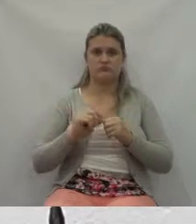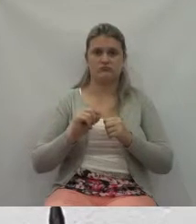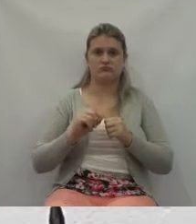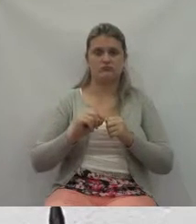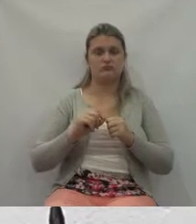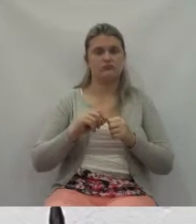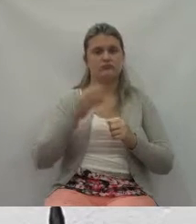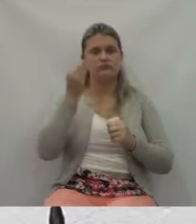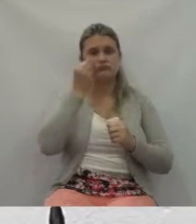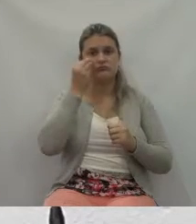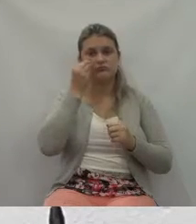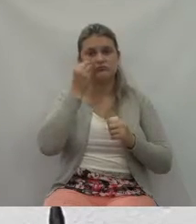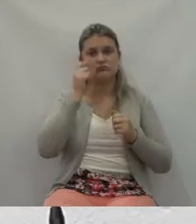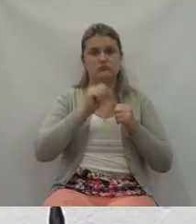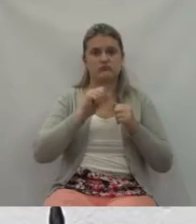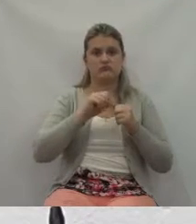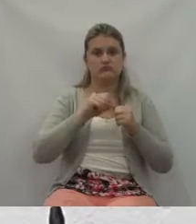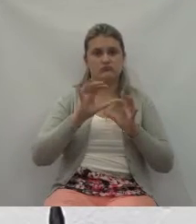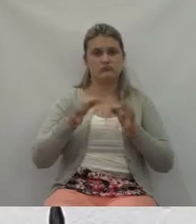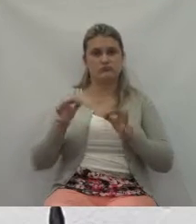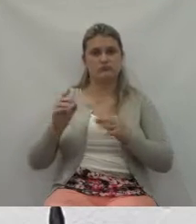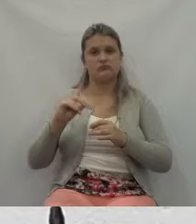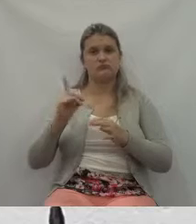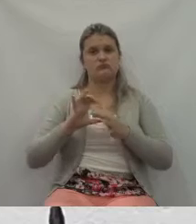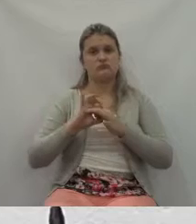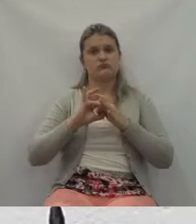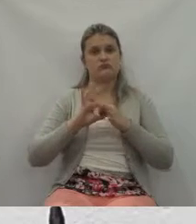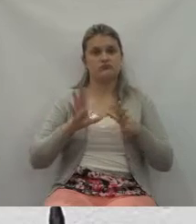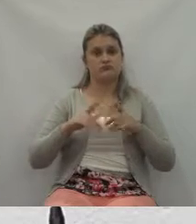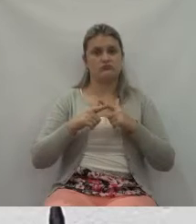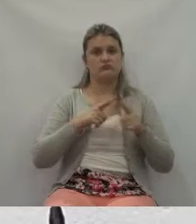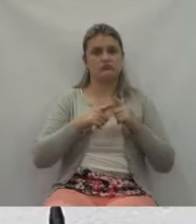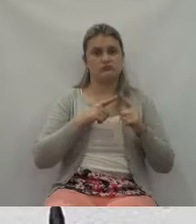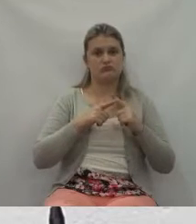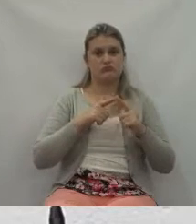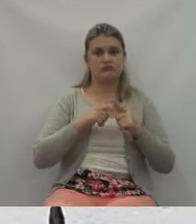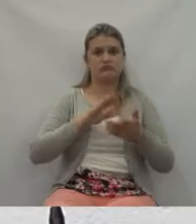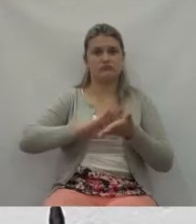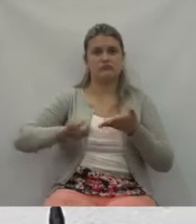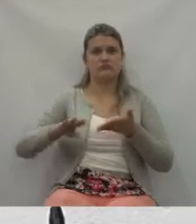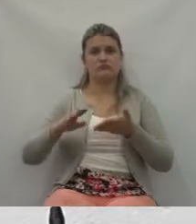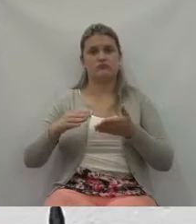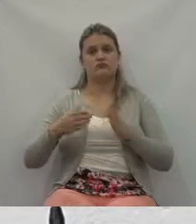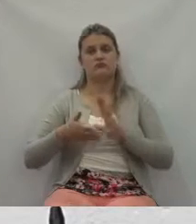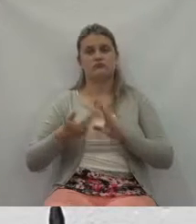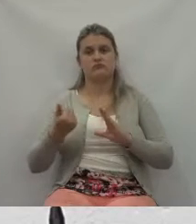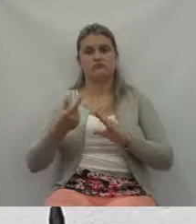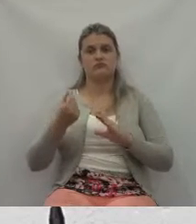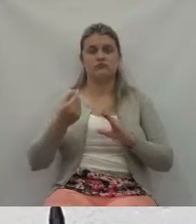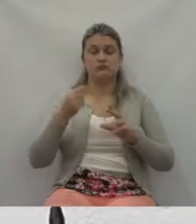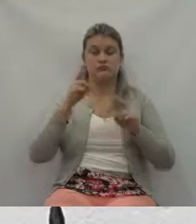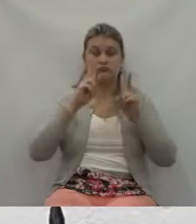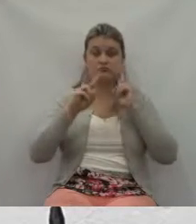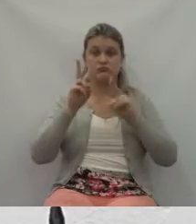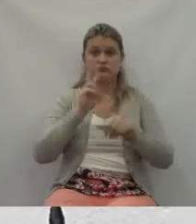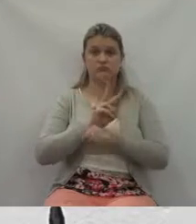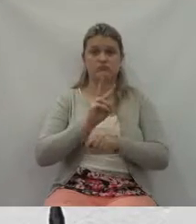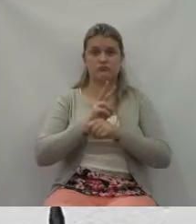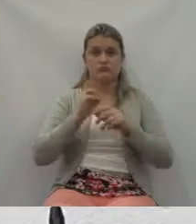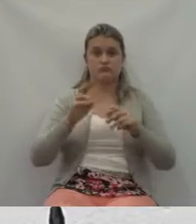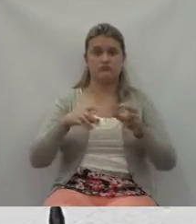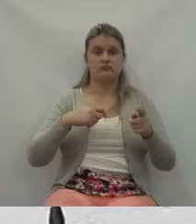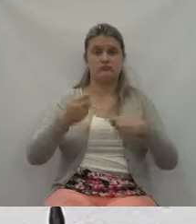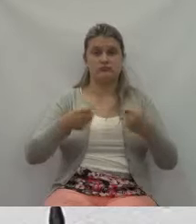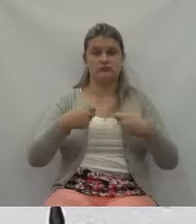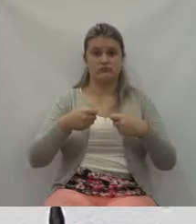e não deixar que se desperdice, que se jogue fora o recurso. Isso a gente pode fazer. Agora, resolver todos os problemas? Não,